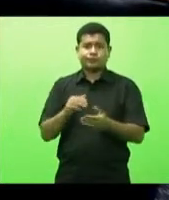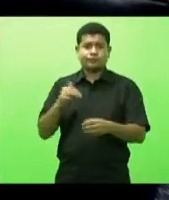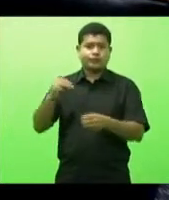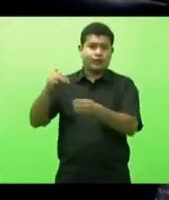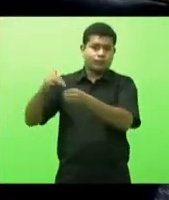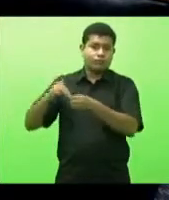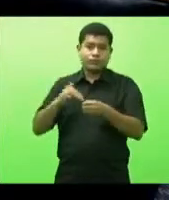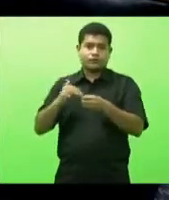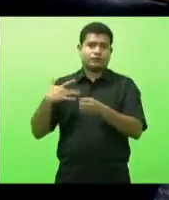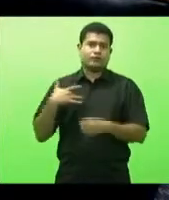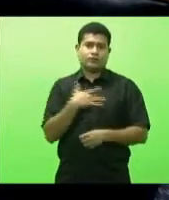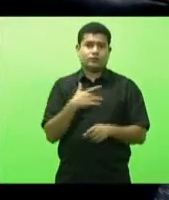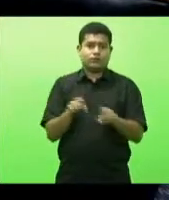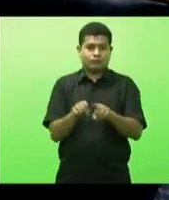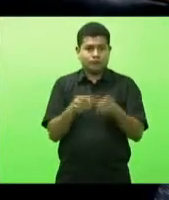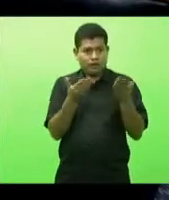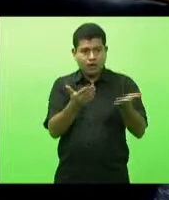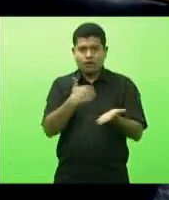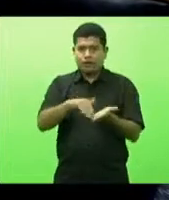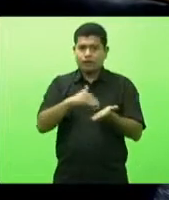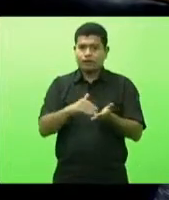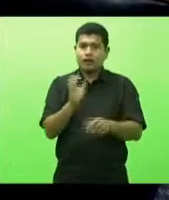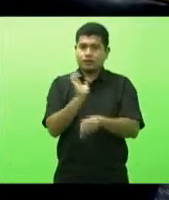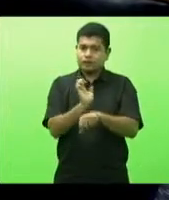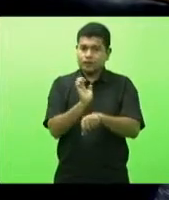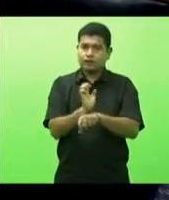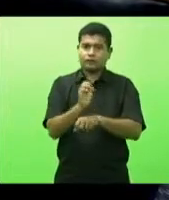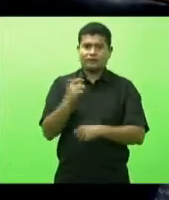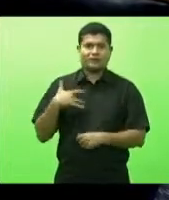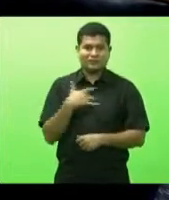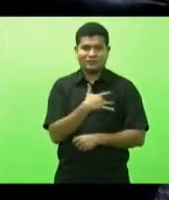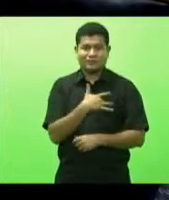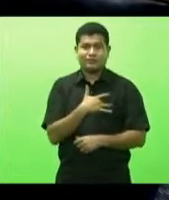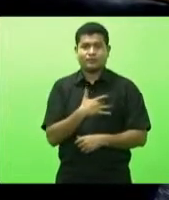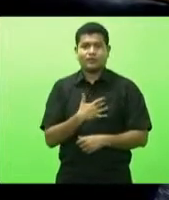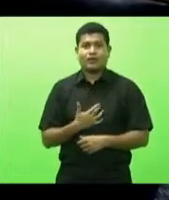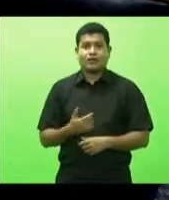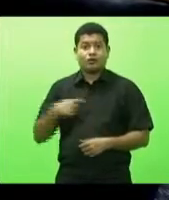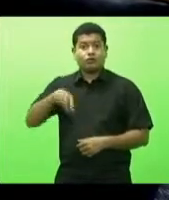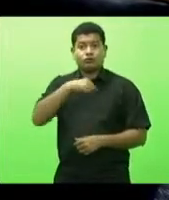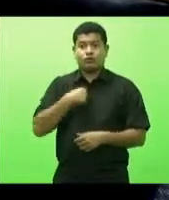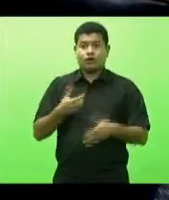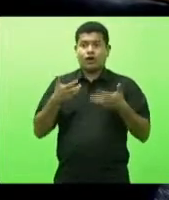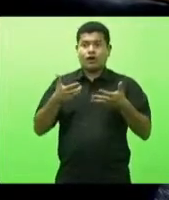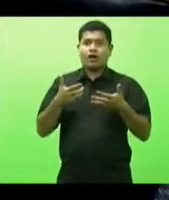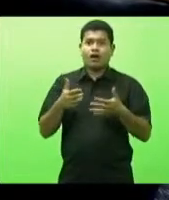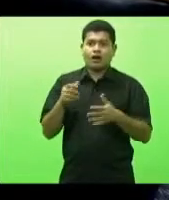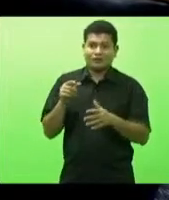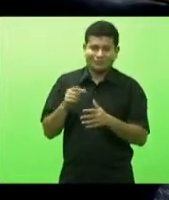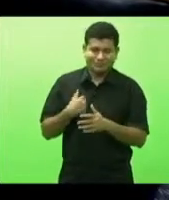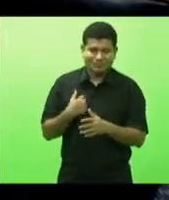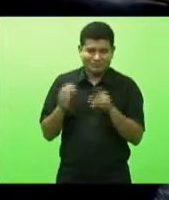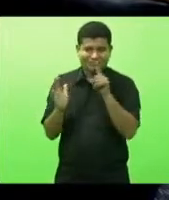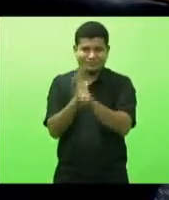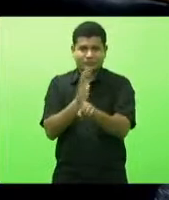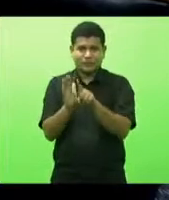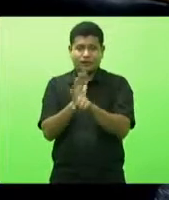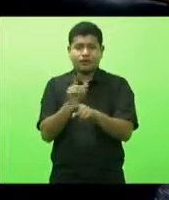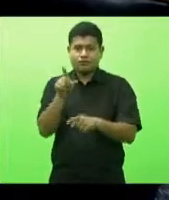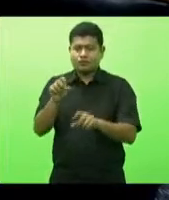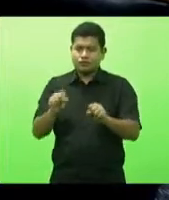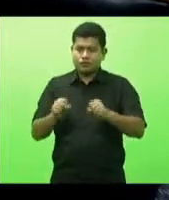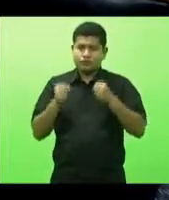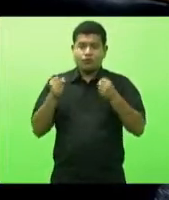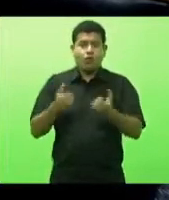dúvida que nós gostaríamos de ouvir secretário o senhor que está desde o início nessa grande luta contra a covid-19